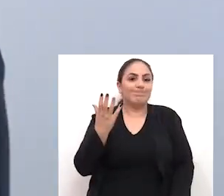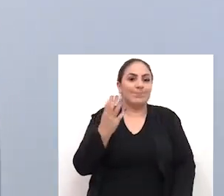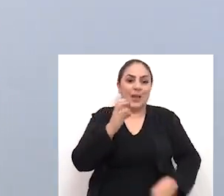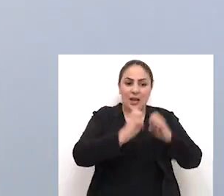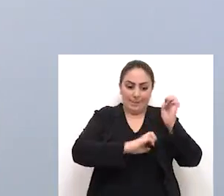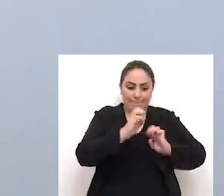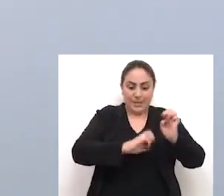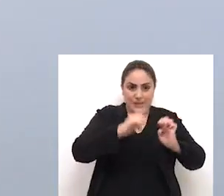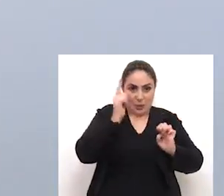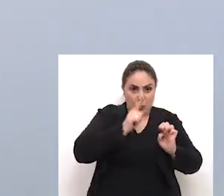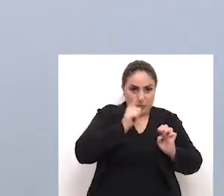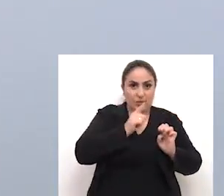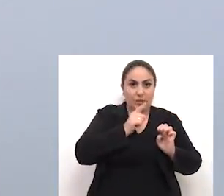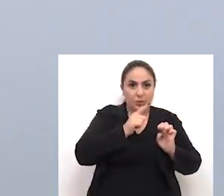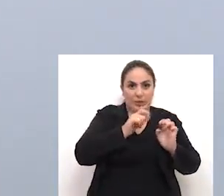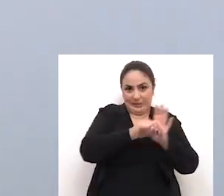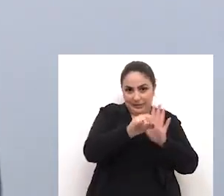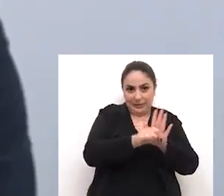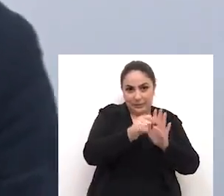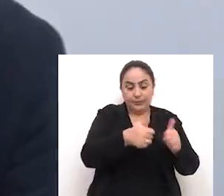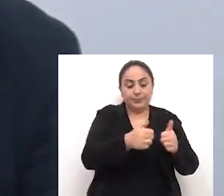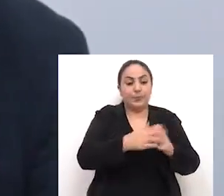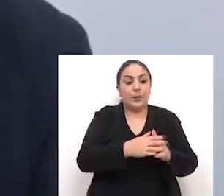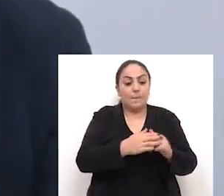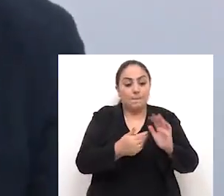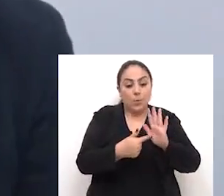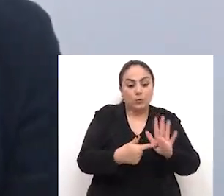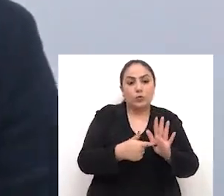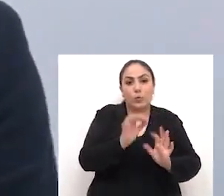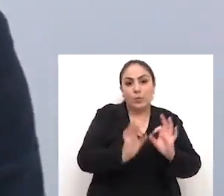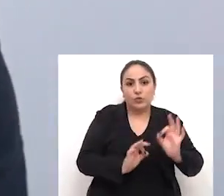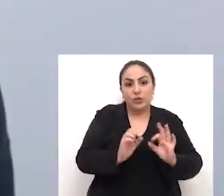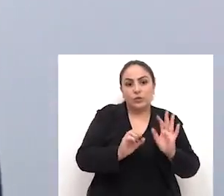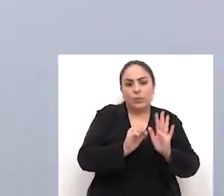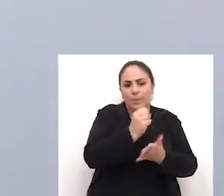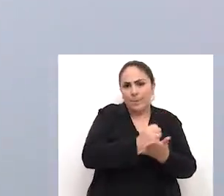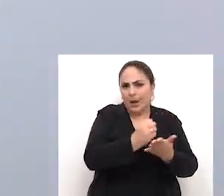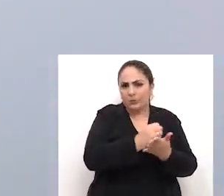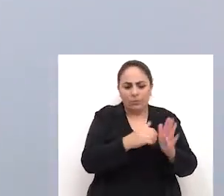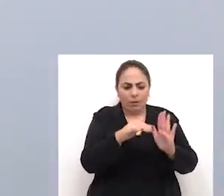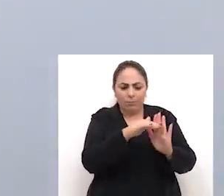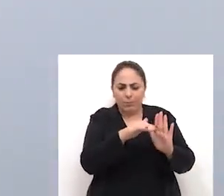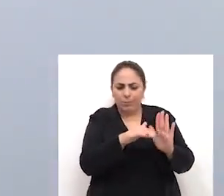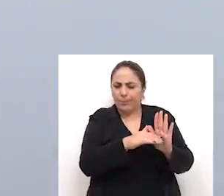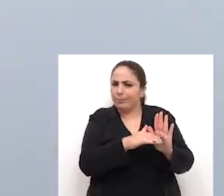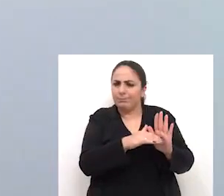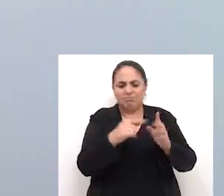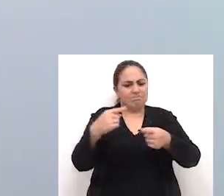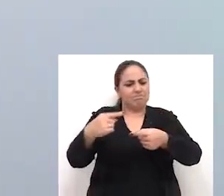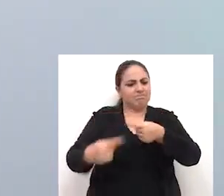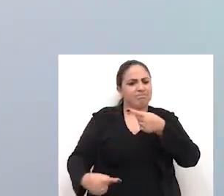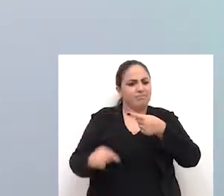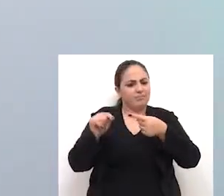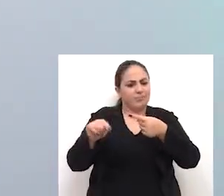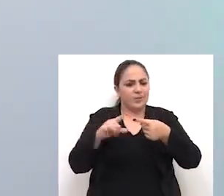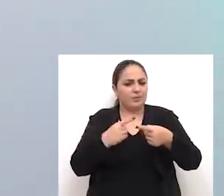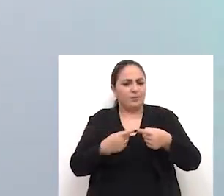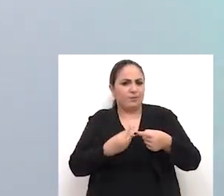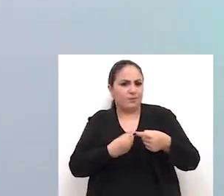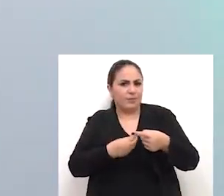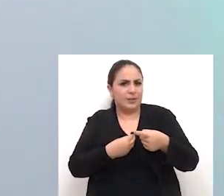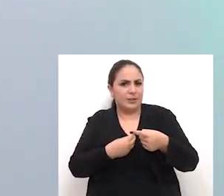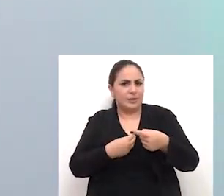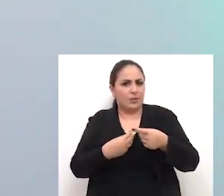A empresa vencedora quando apresentou o projeto básico tinha itens que não correspondiam ao que estava